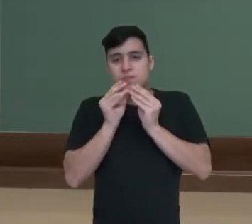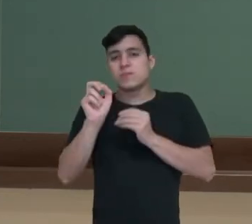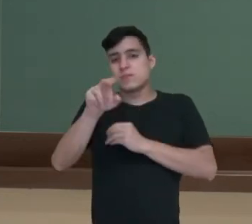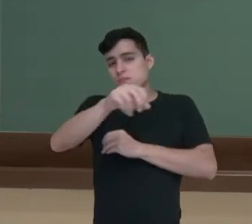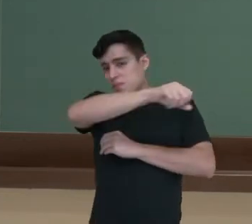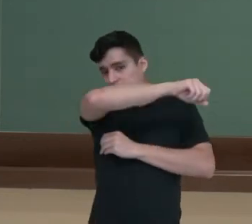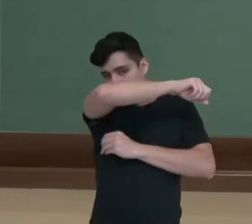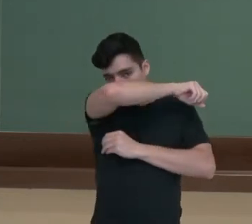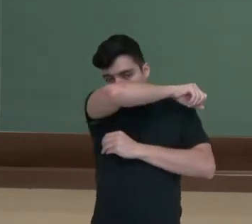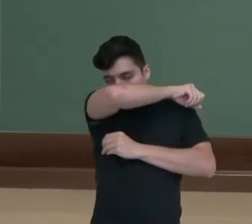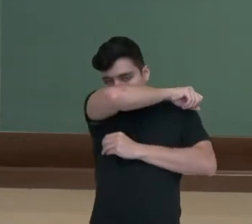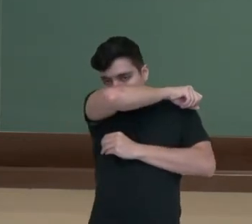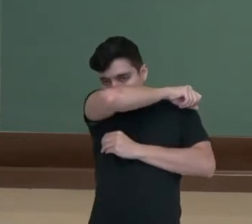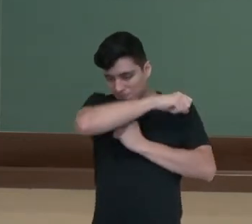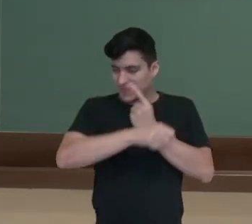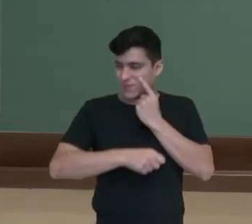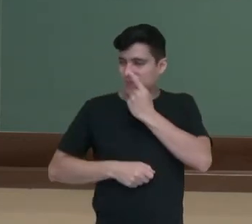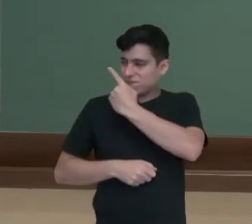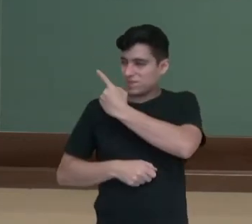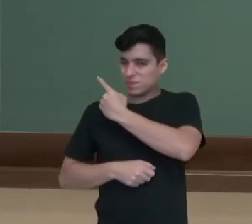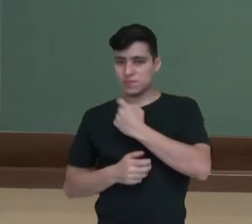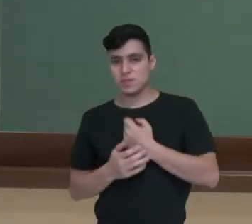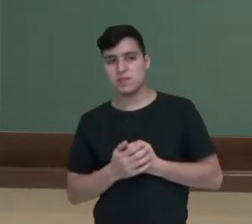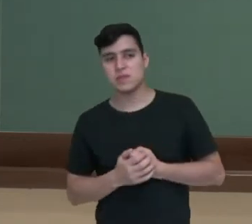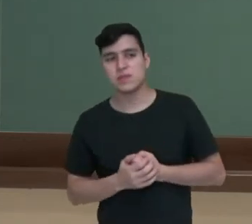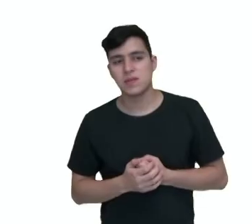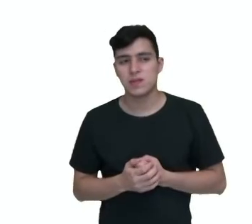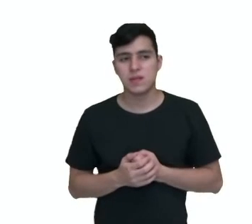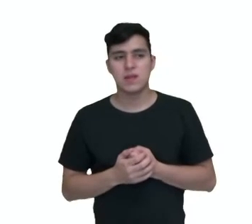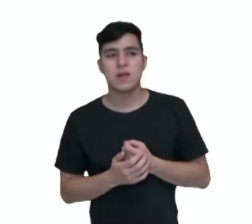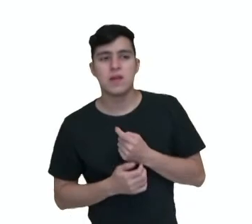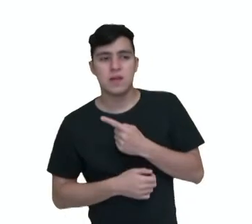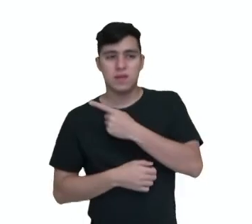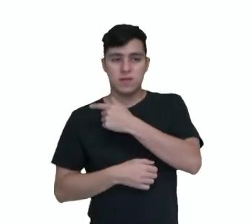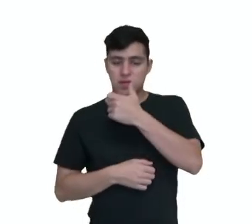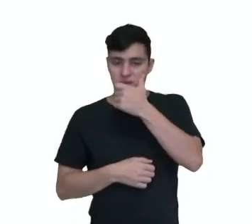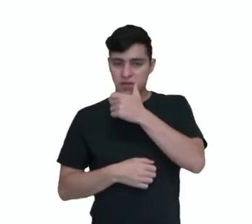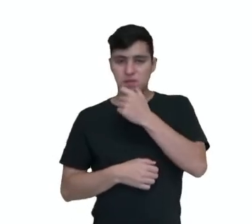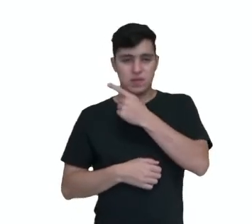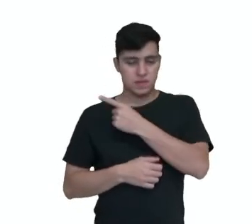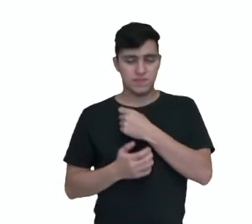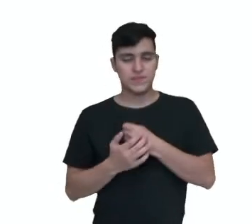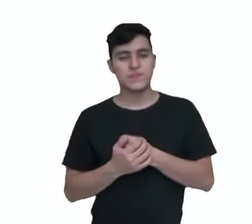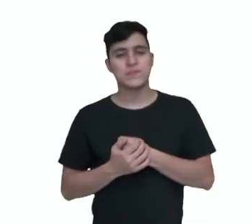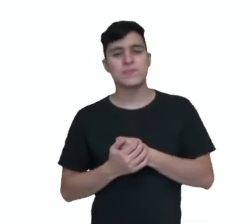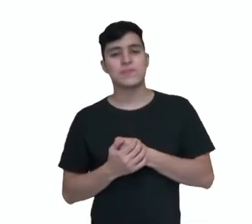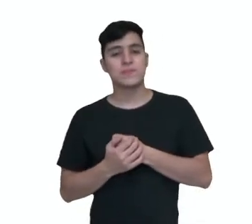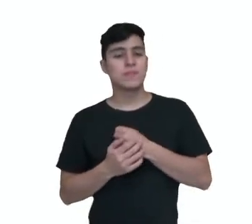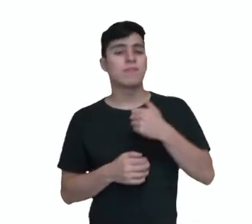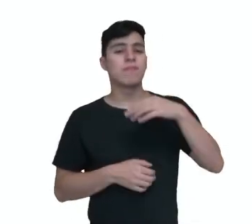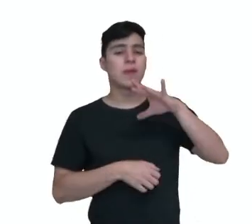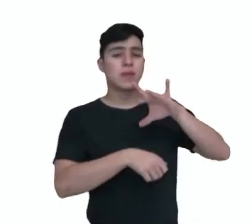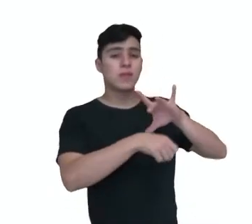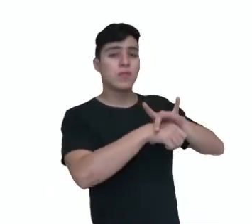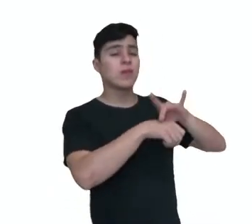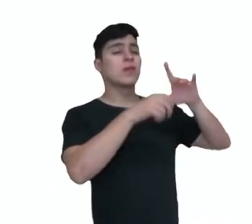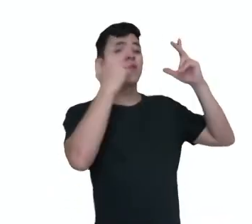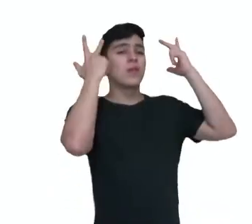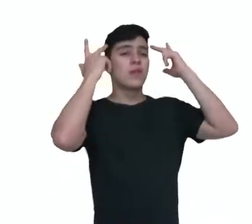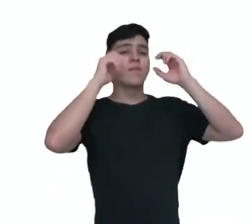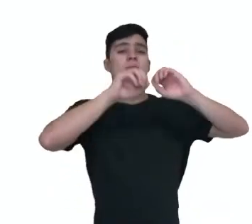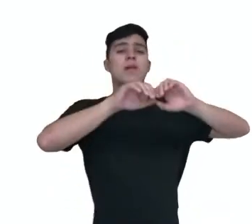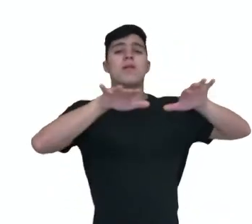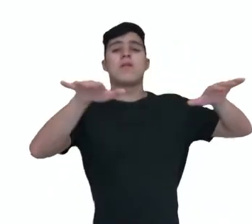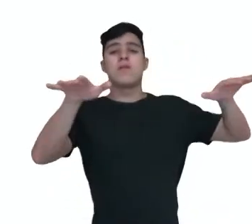a parte interna do nosso braço. Repare como a moça está fazendo. As doenças mais comuns que são transmitidas pelo ar